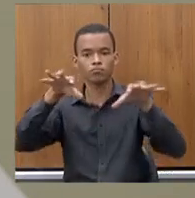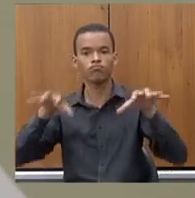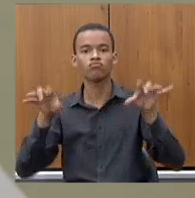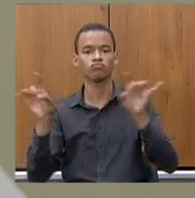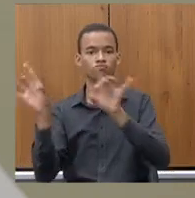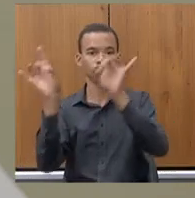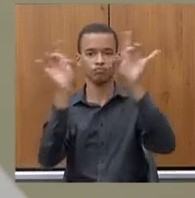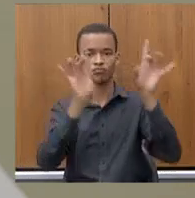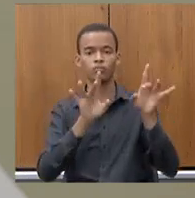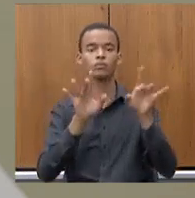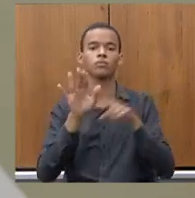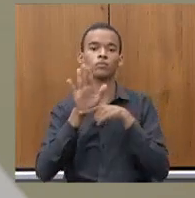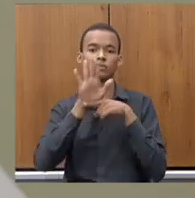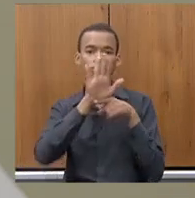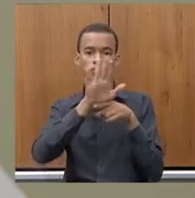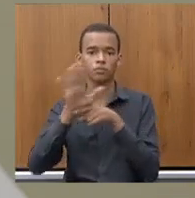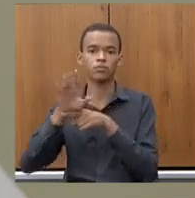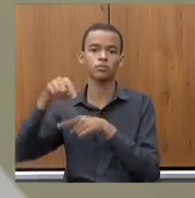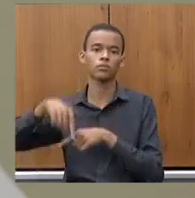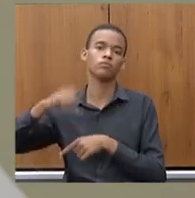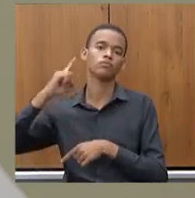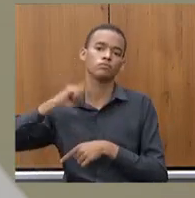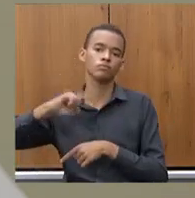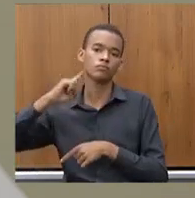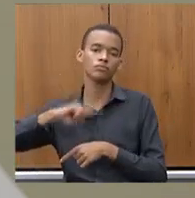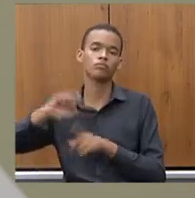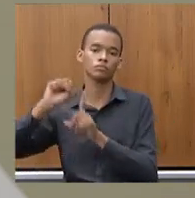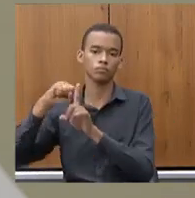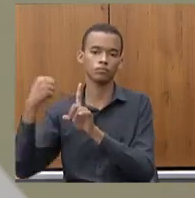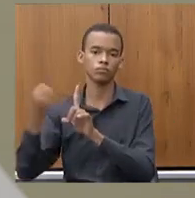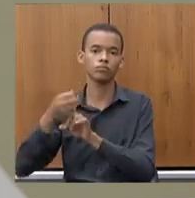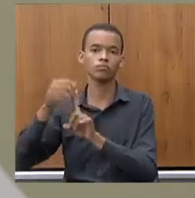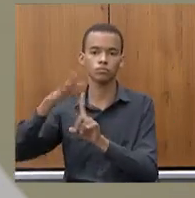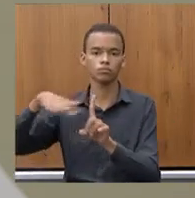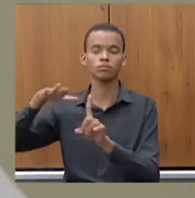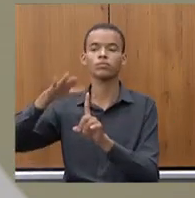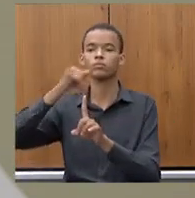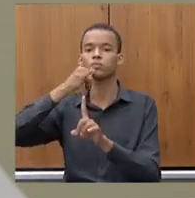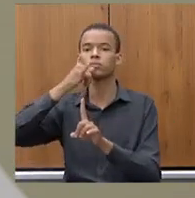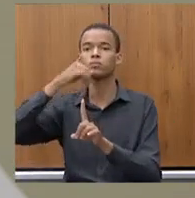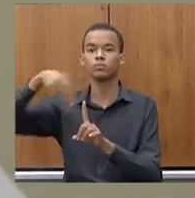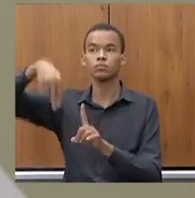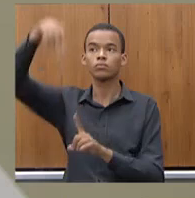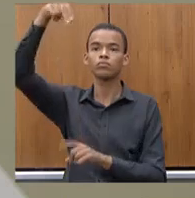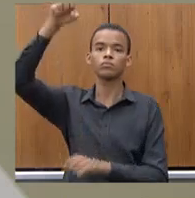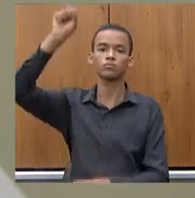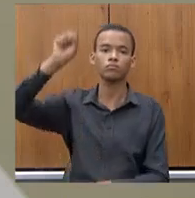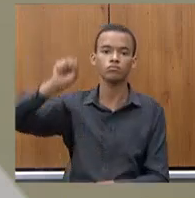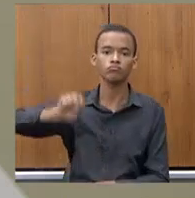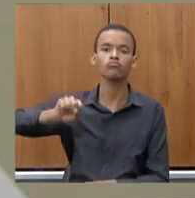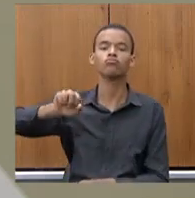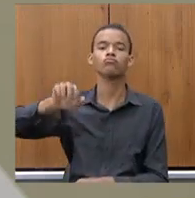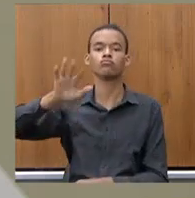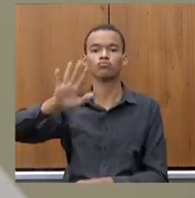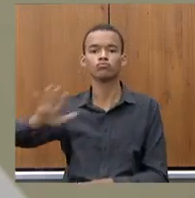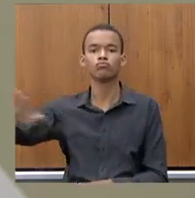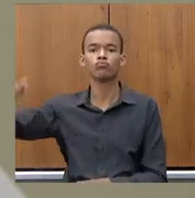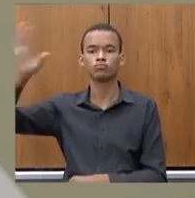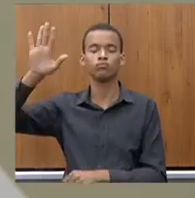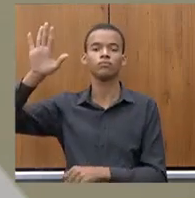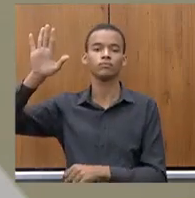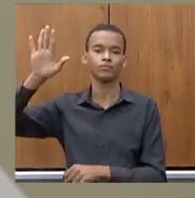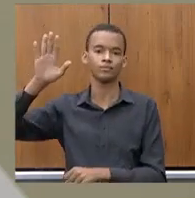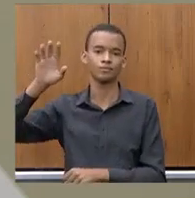fazem a diferença na ponta para o cidadão que está no norte no nordeste no sul no triângulo zona da mata